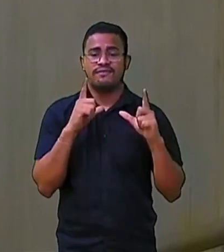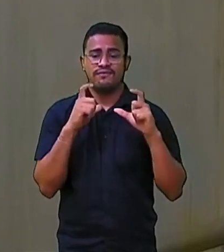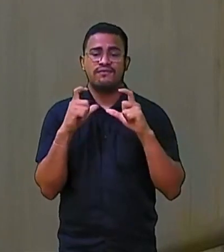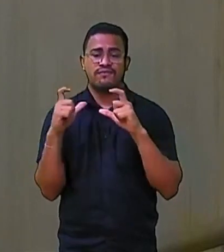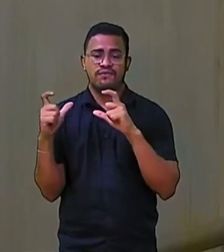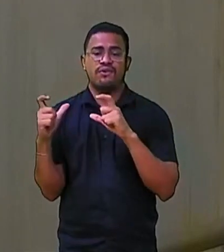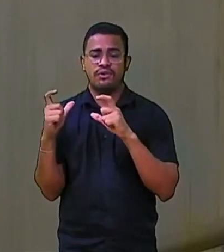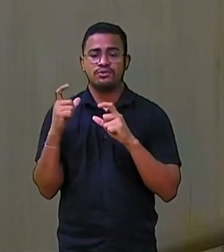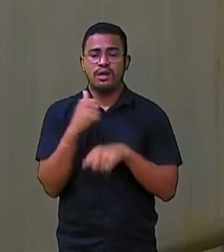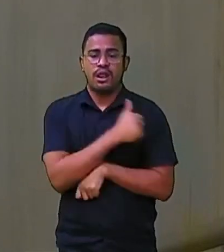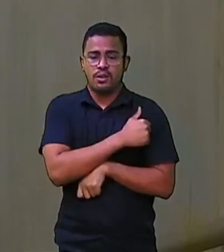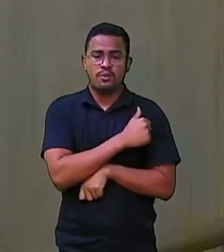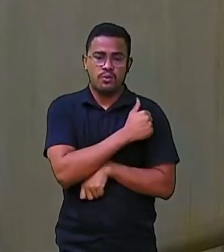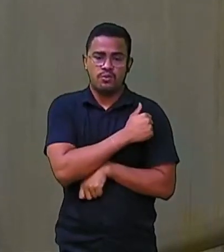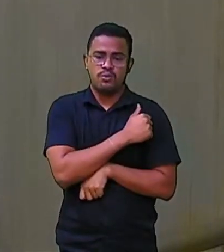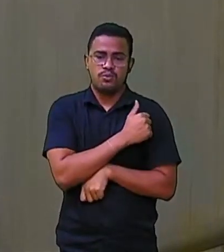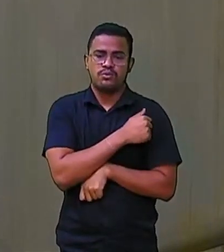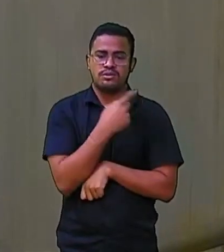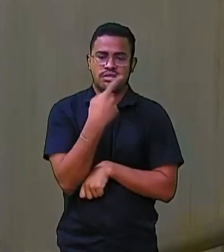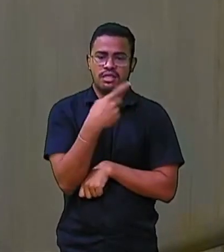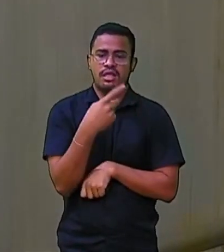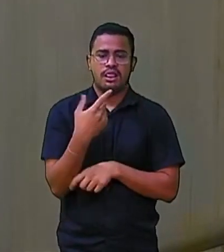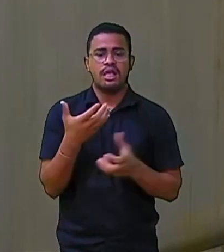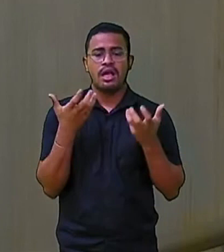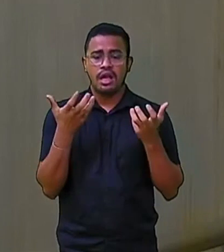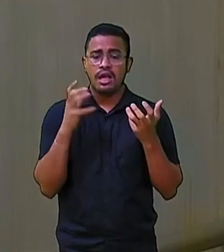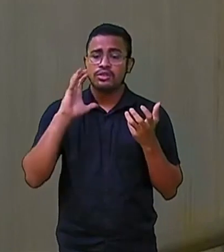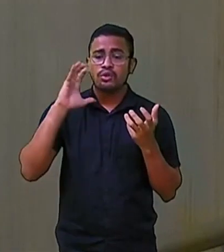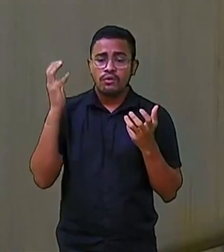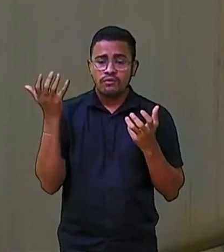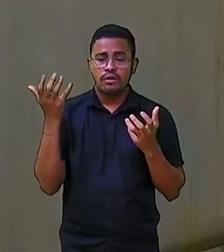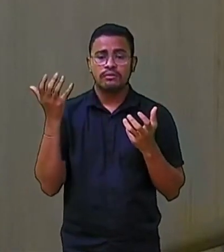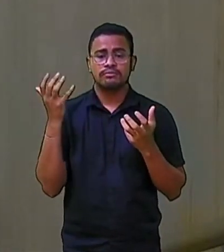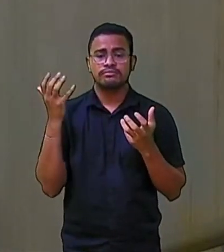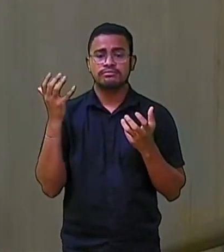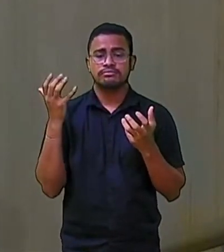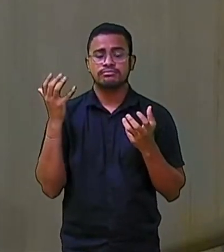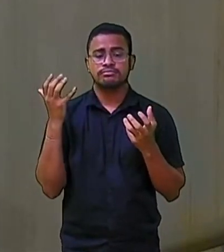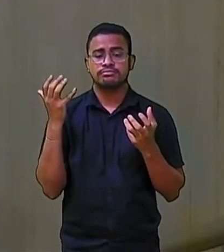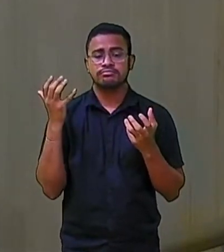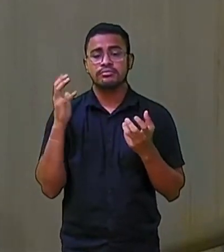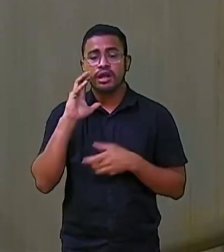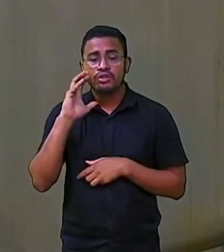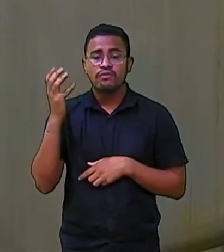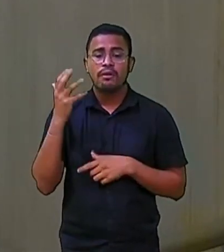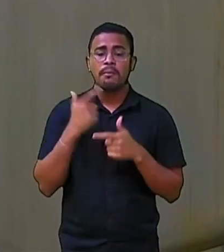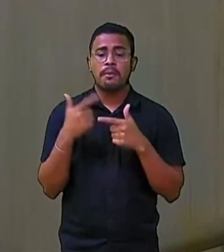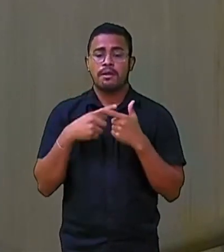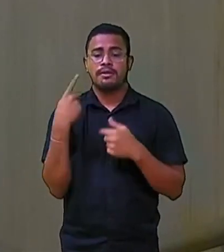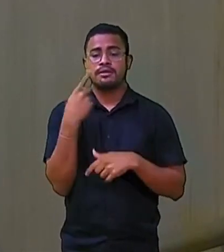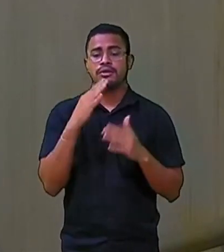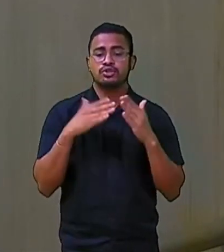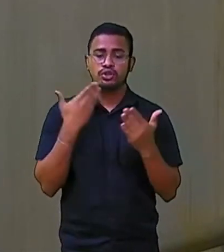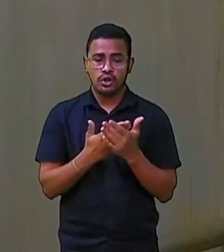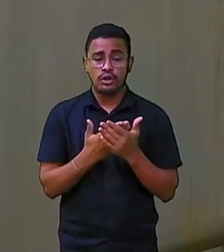que estão em busca de uma solução para o problema da escola